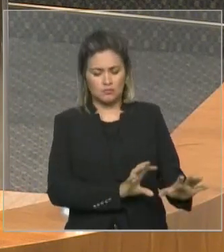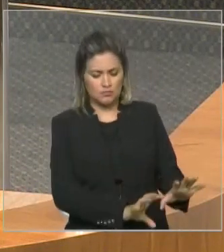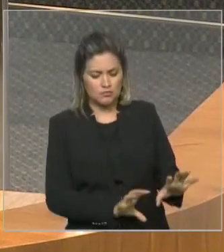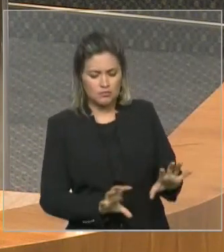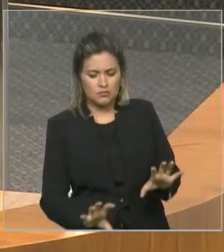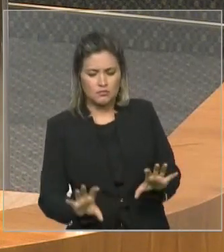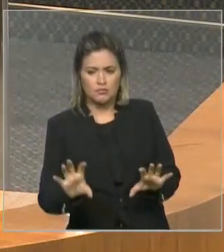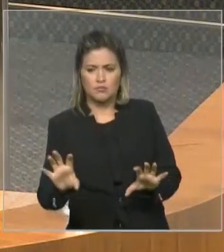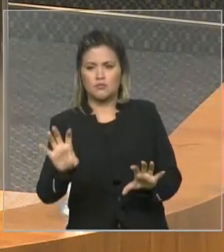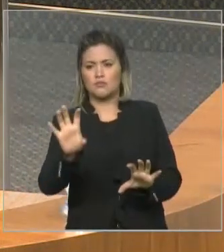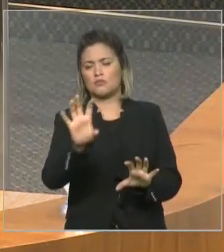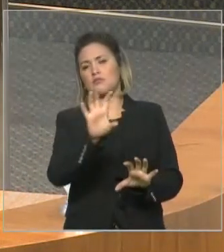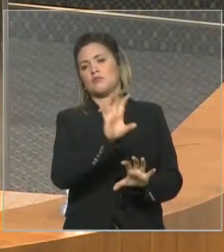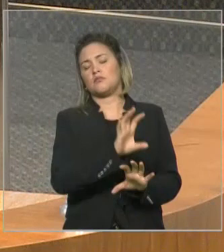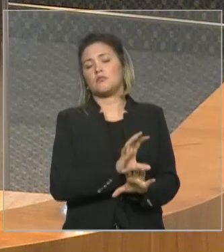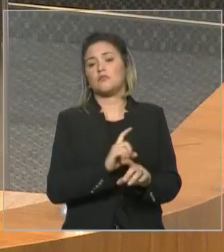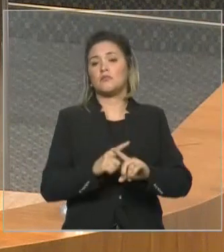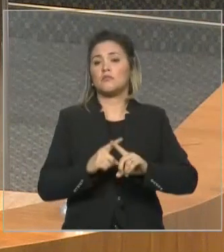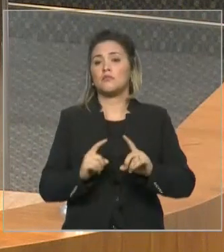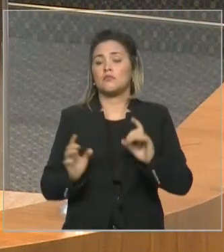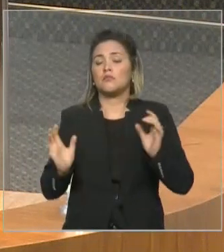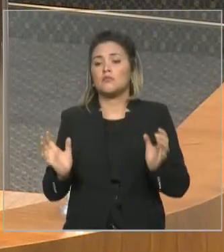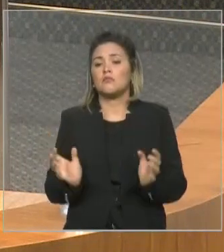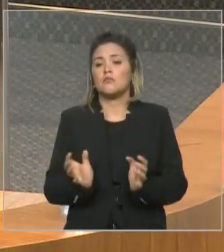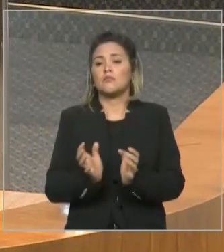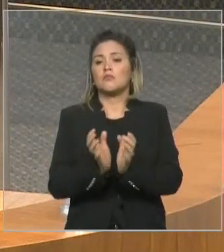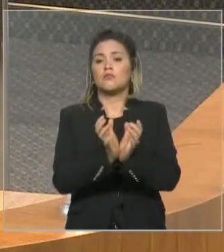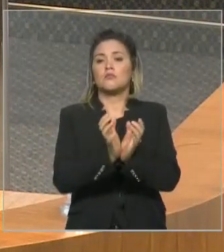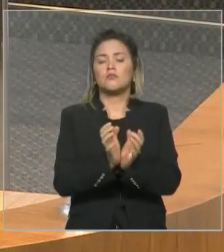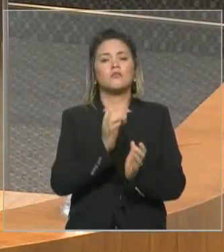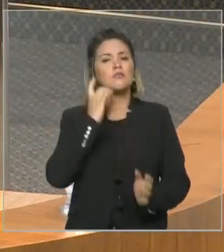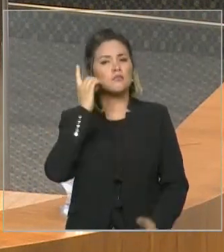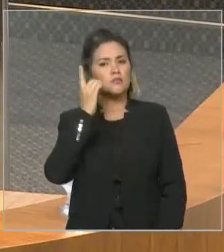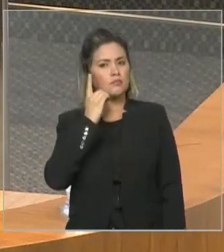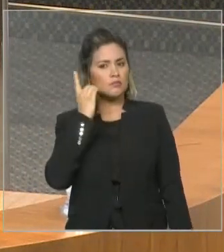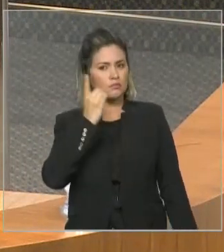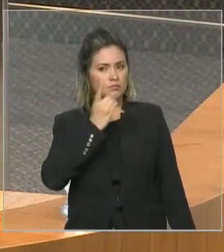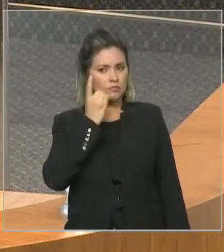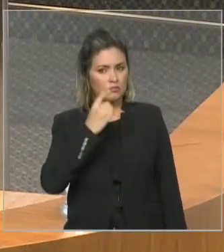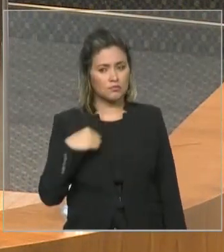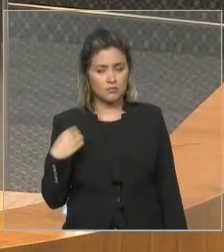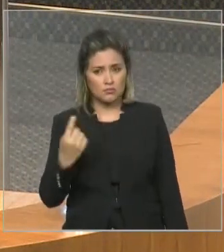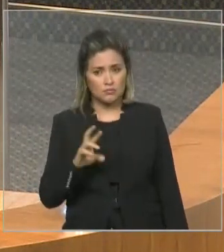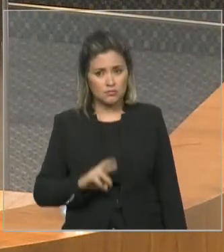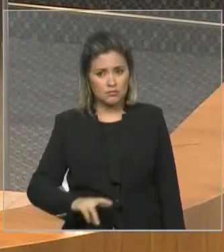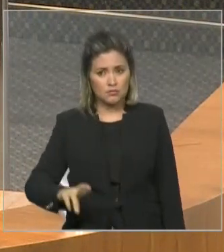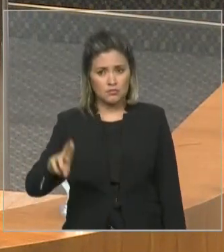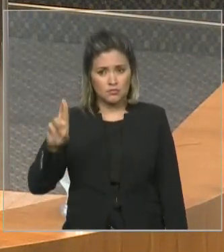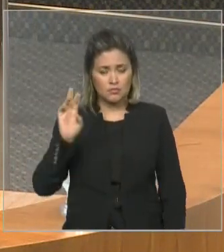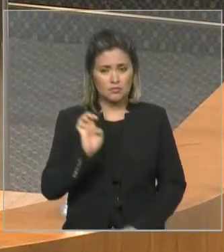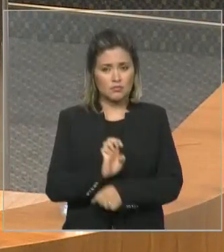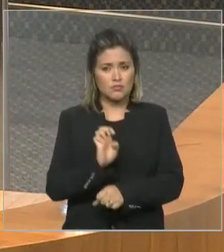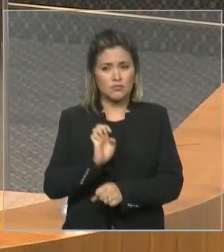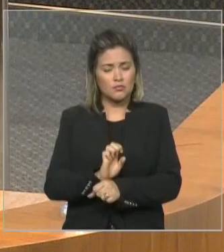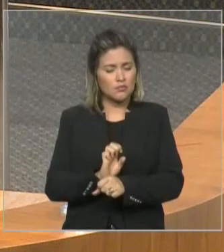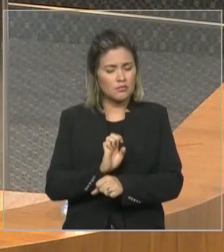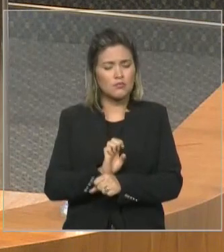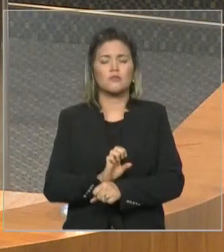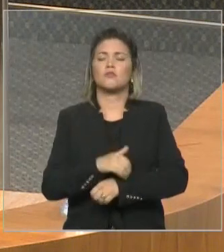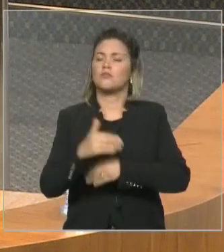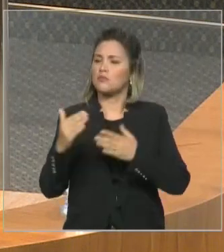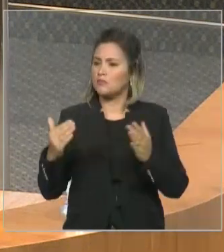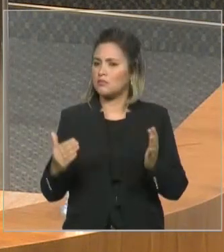conjunto dos deputados, o colegiado reunido, nós representamos muito bem o Estado inteiro, e todos nós